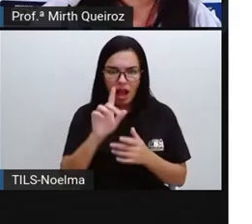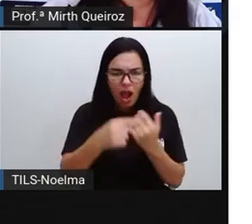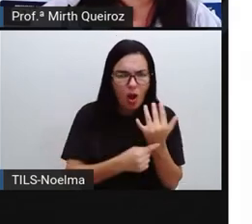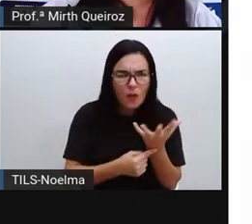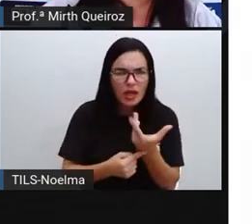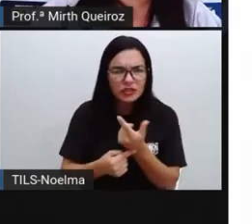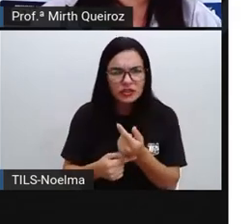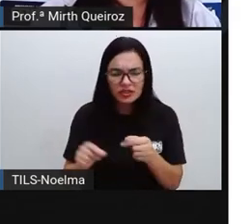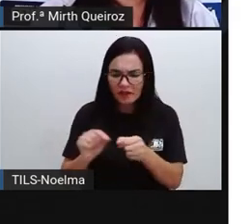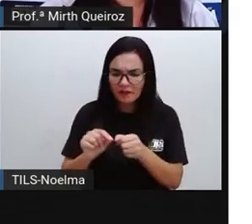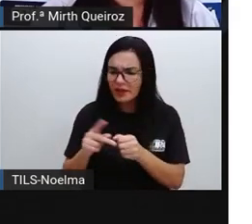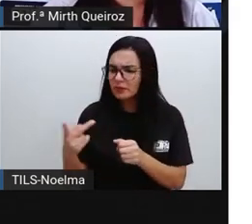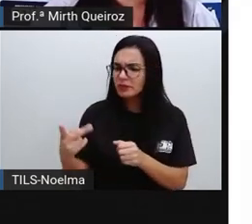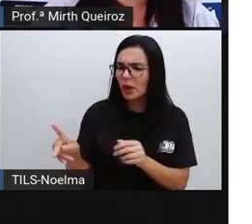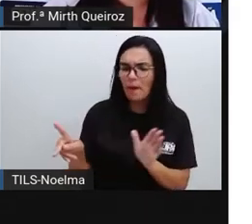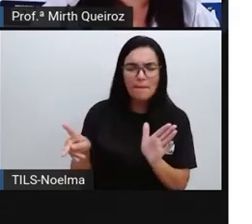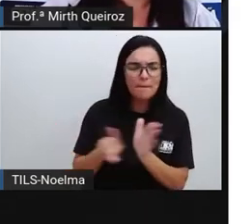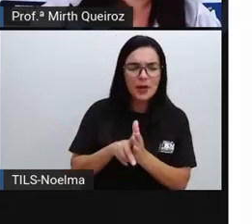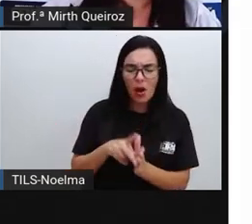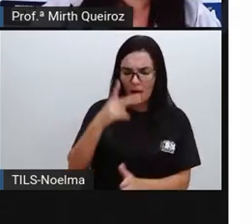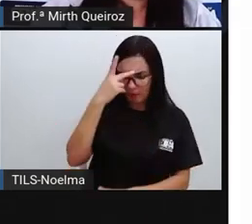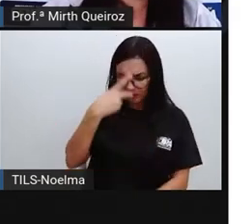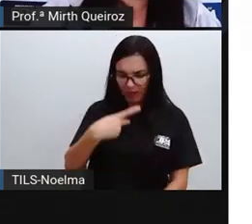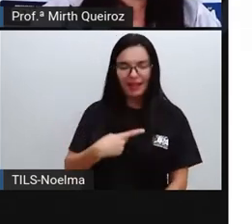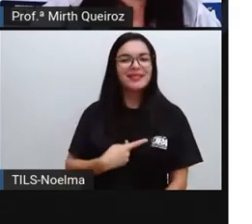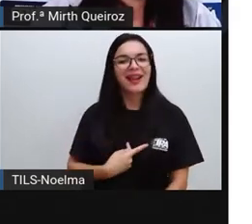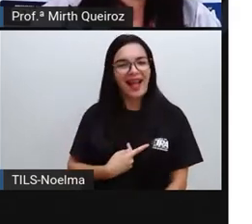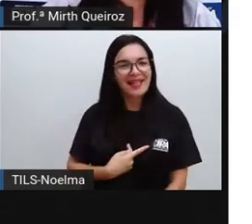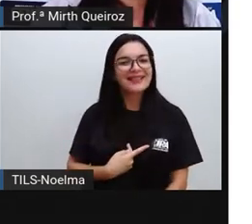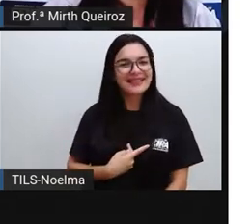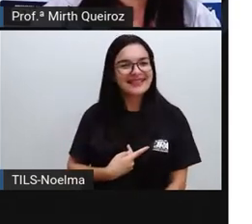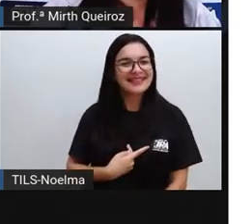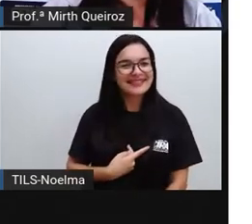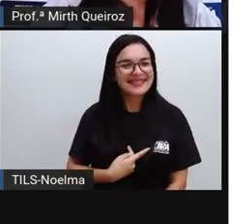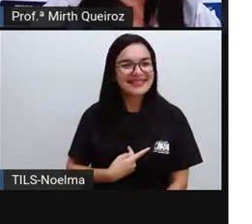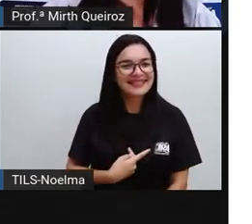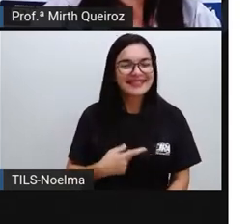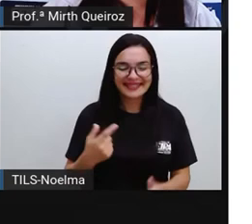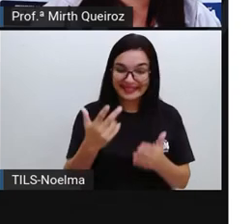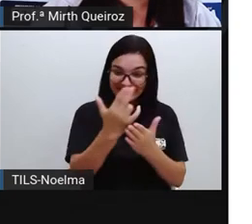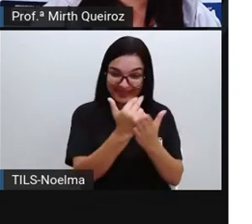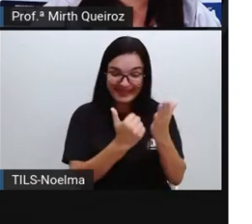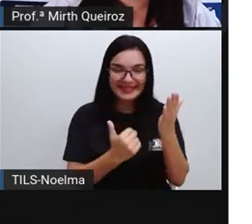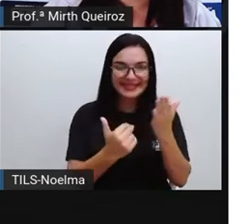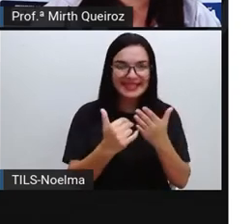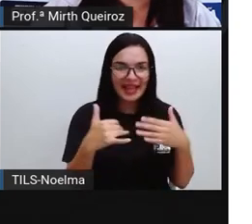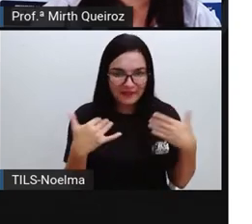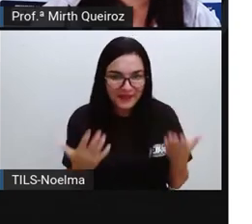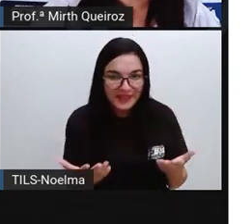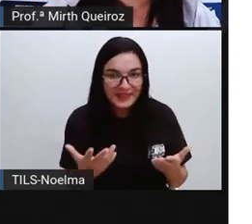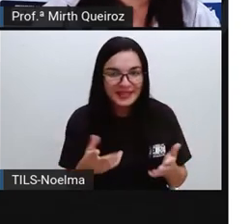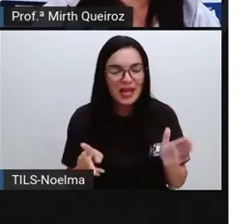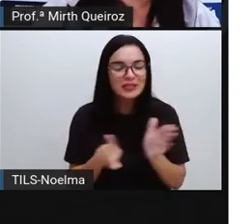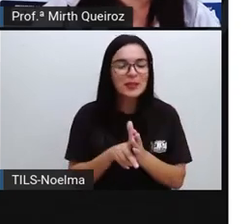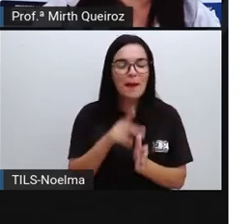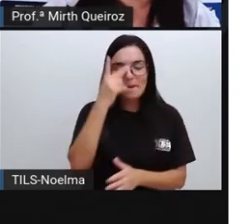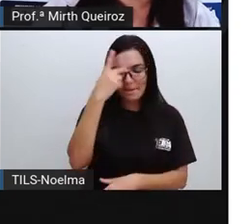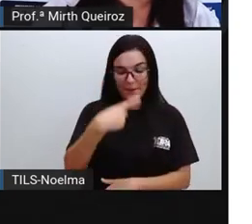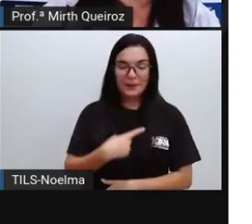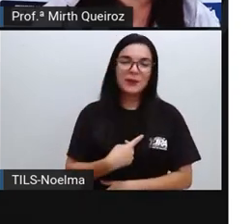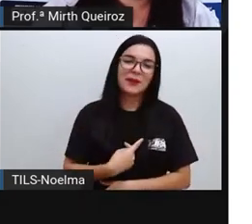artista fez seu autorretrato. Alto com U. Por quê? Porque é de si